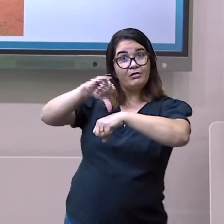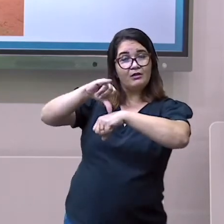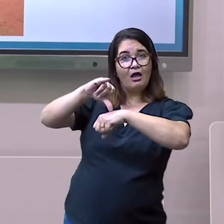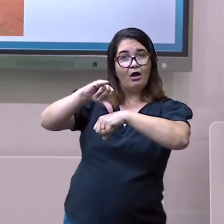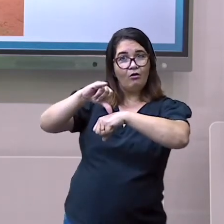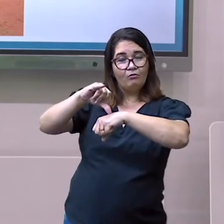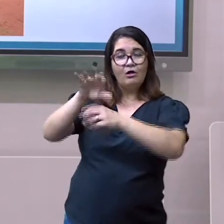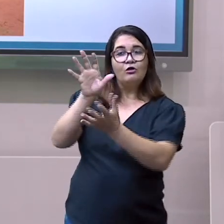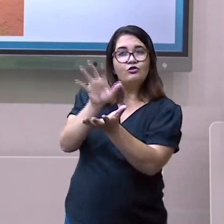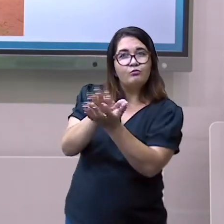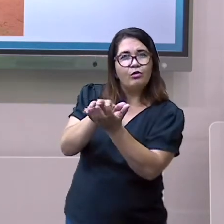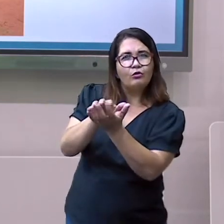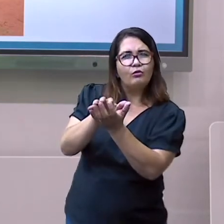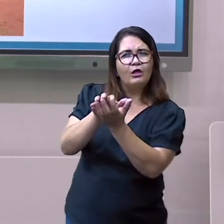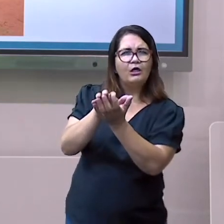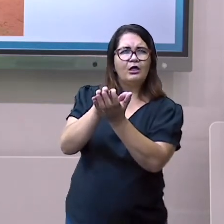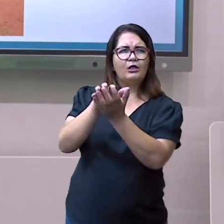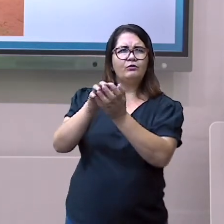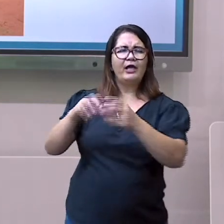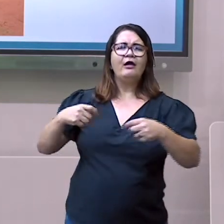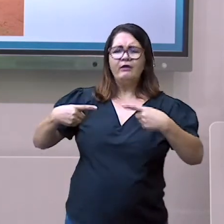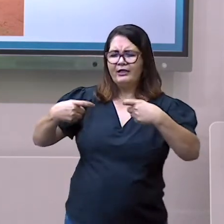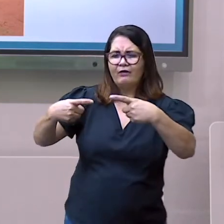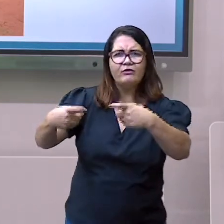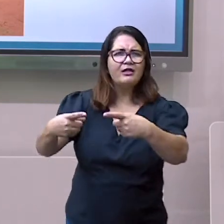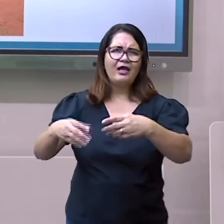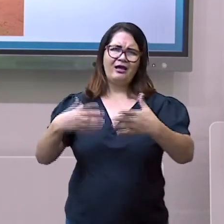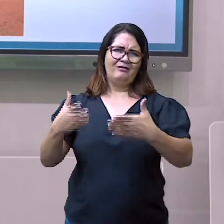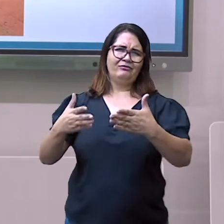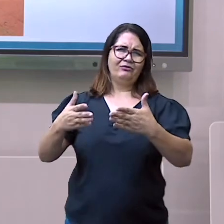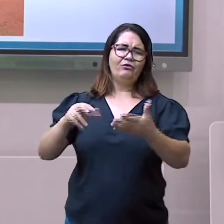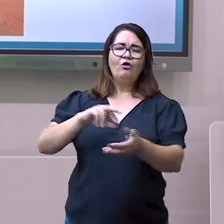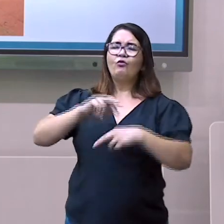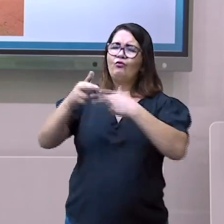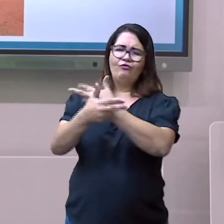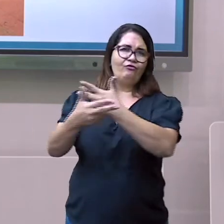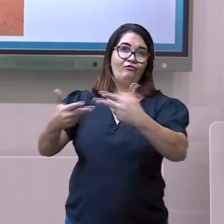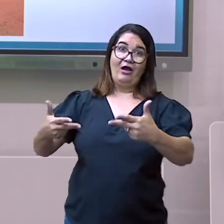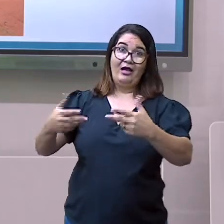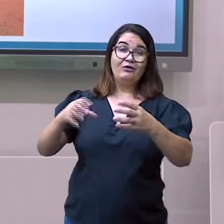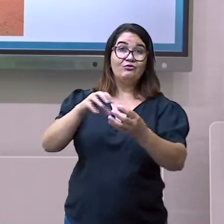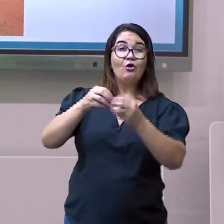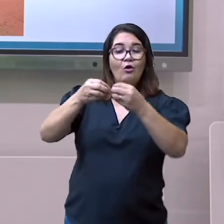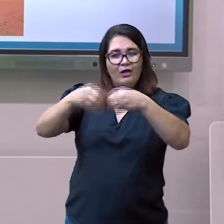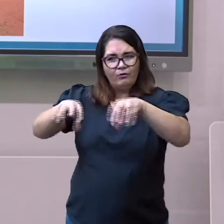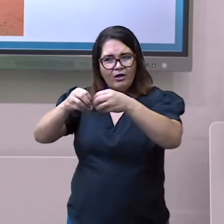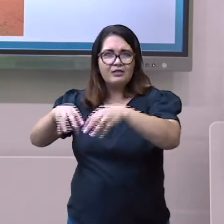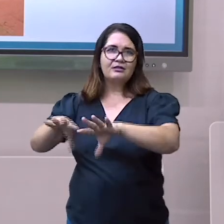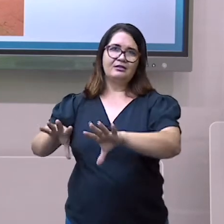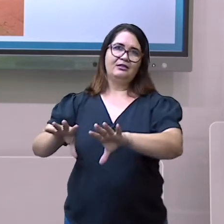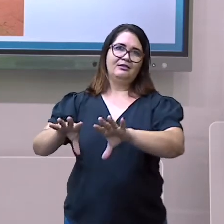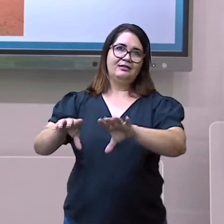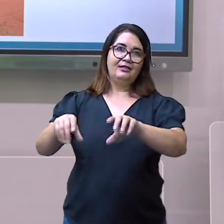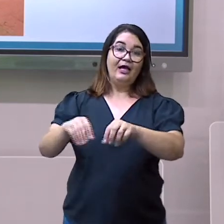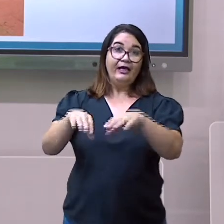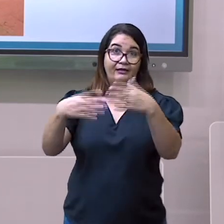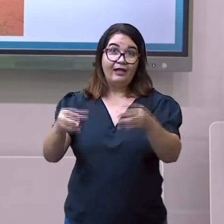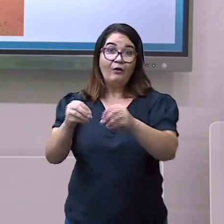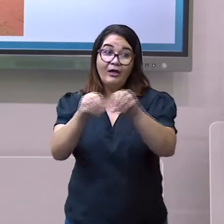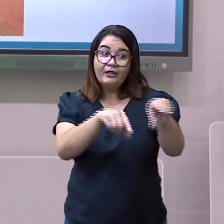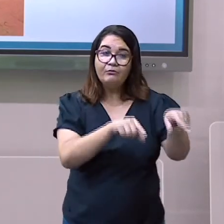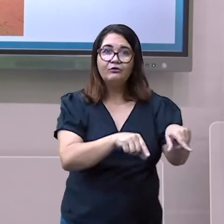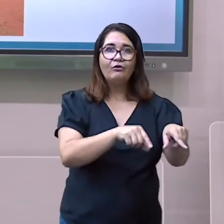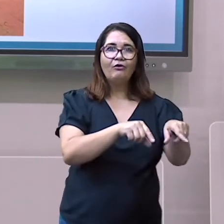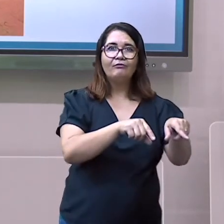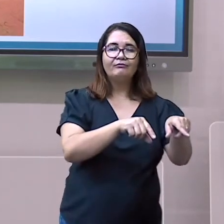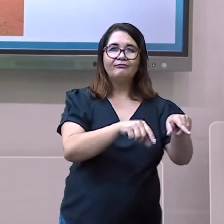começou. A saída dos holandeses à cidade não recuperou a antiga prosperidade e